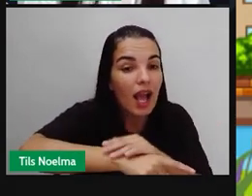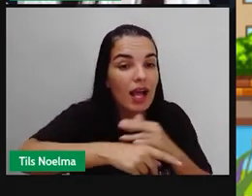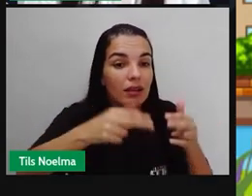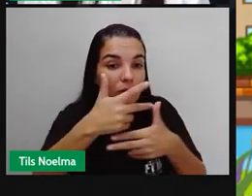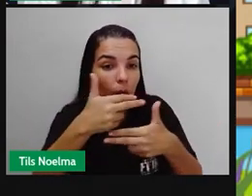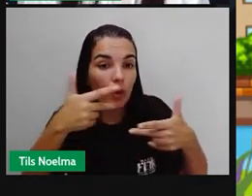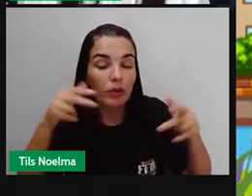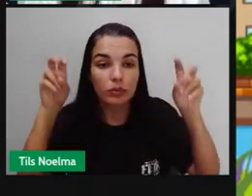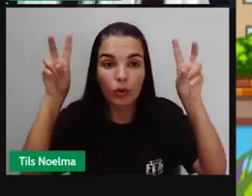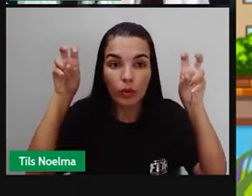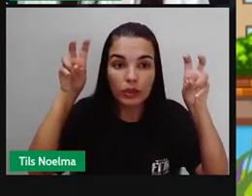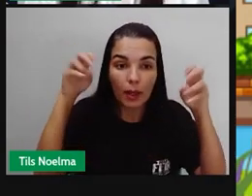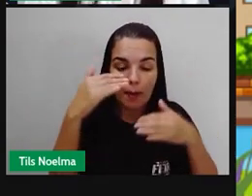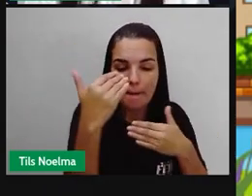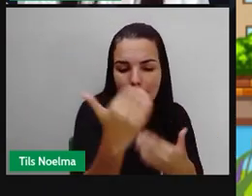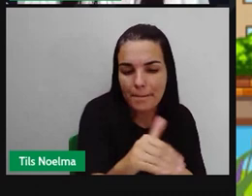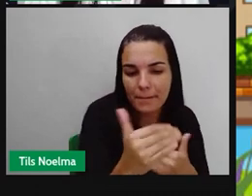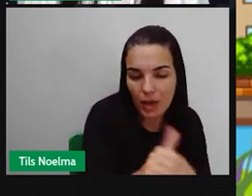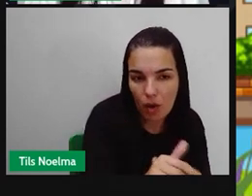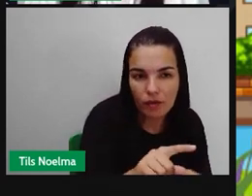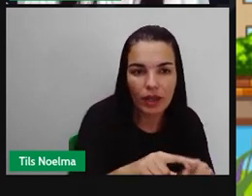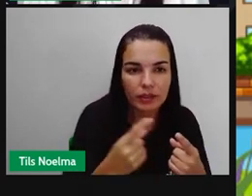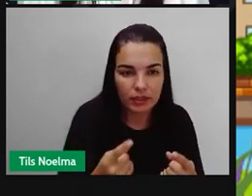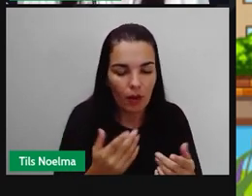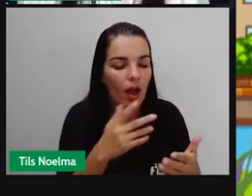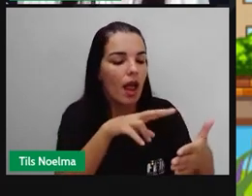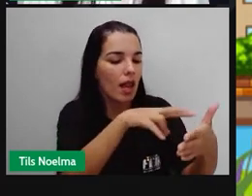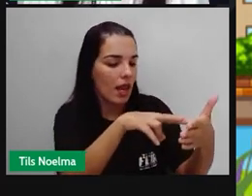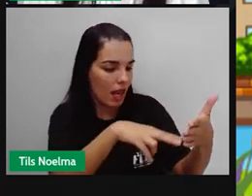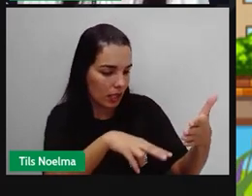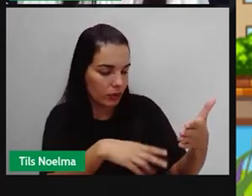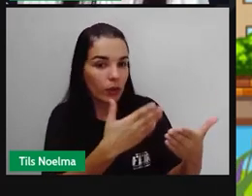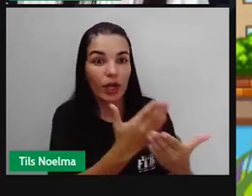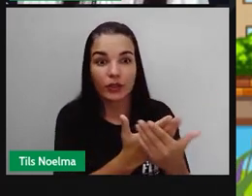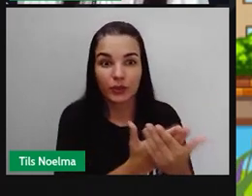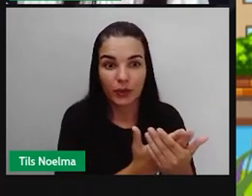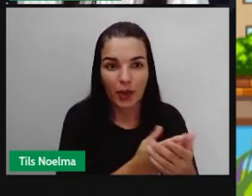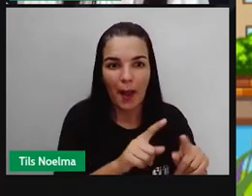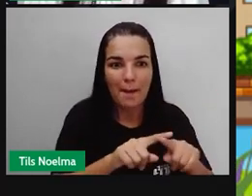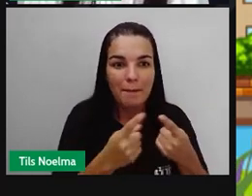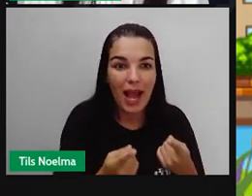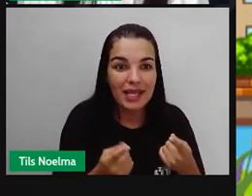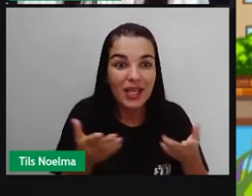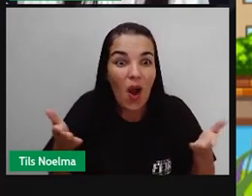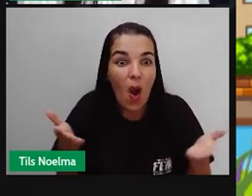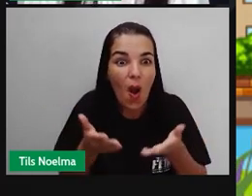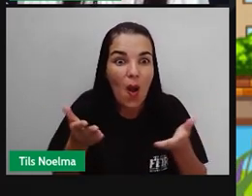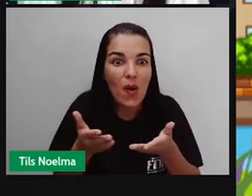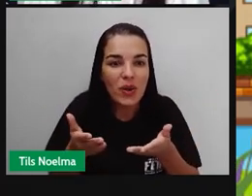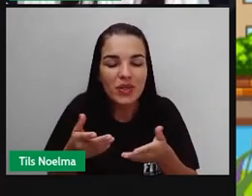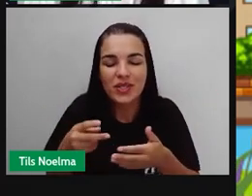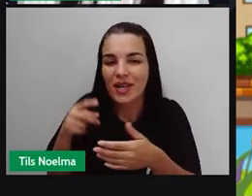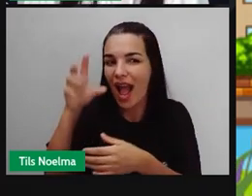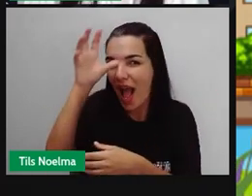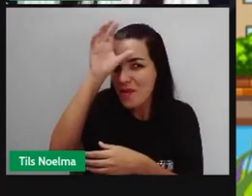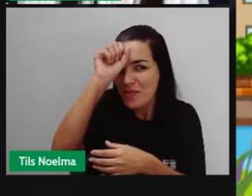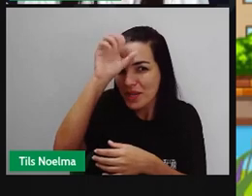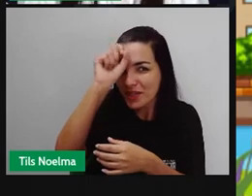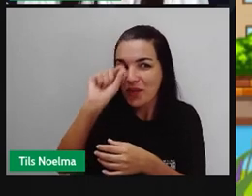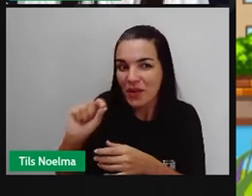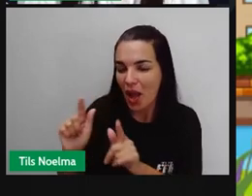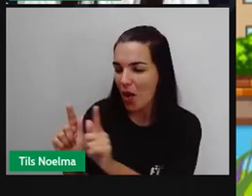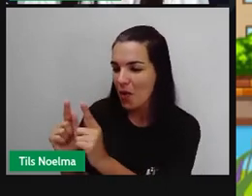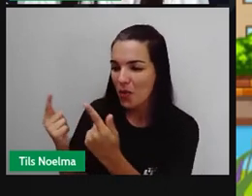A esse tipo de leitura, nós chamamos aí de leitura de estudo. Mas o que nós vamos estudar hoje é o ler por prazer, que é essa primeira